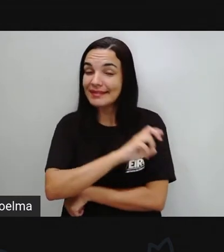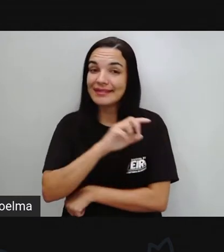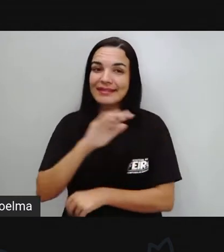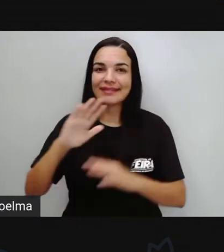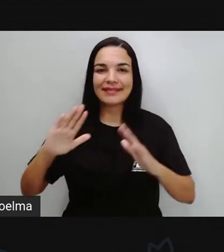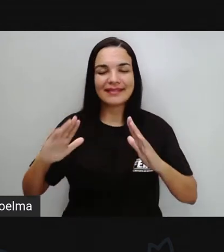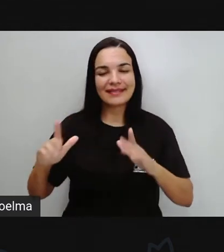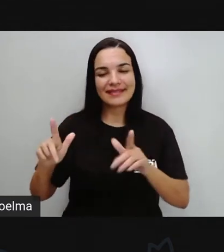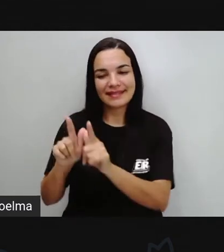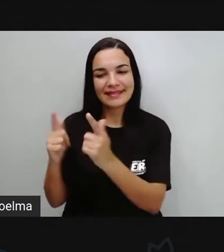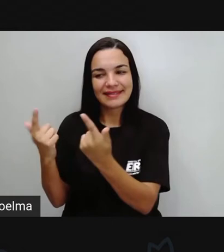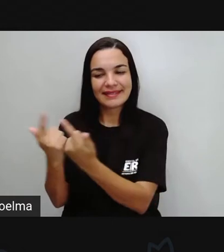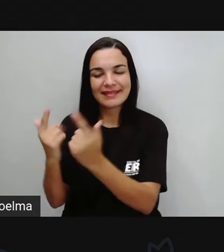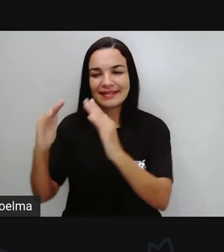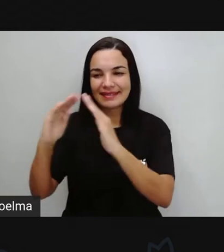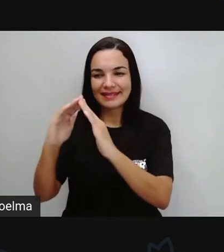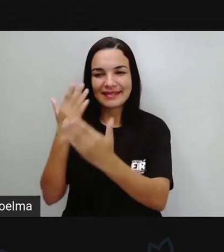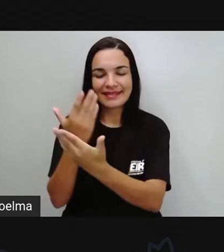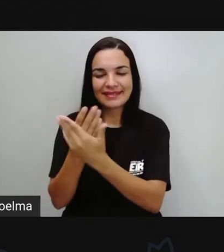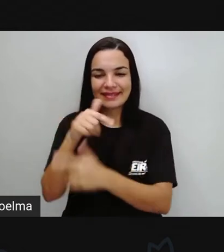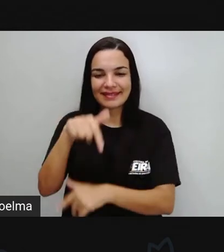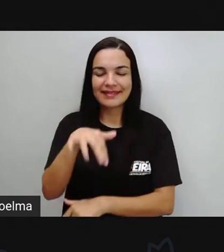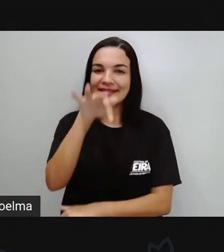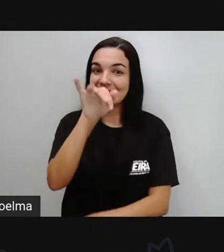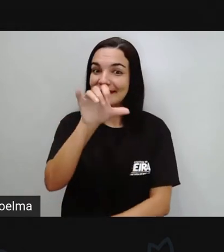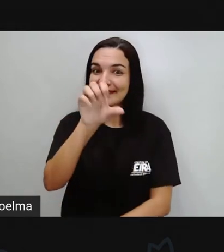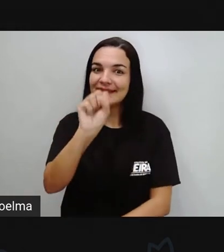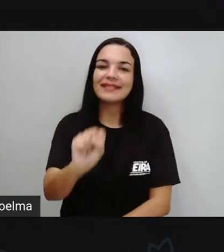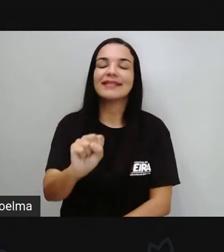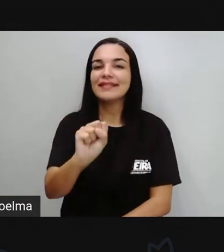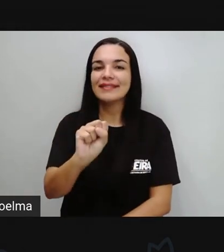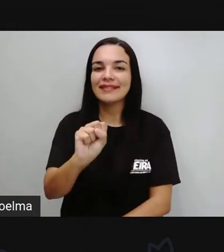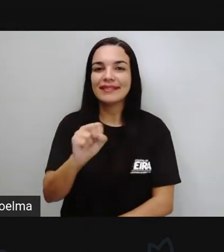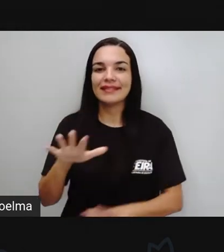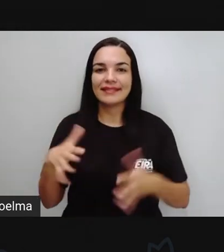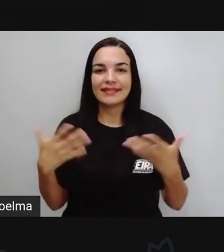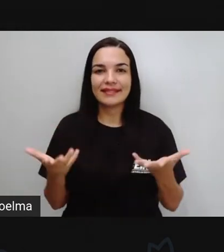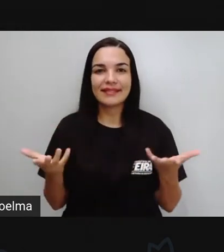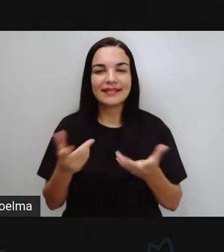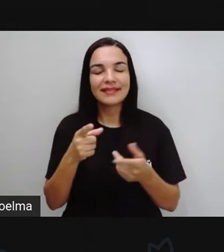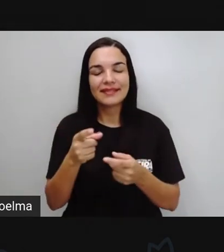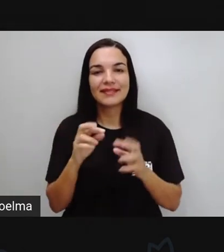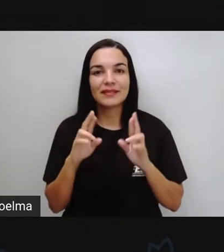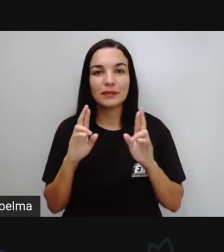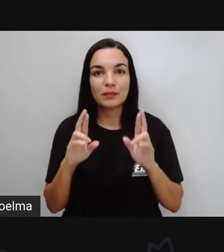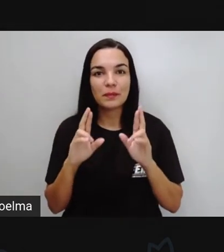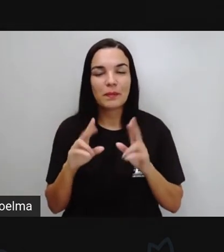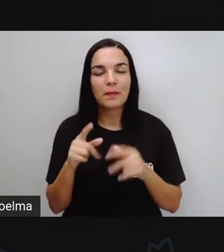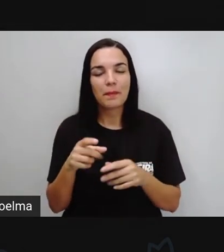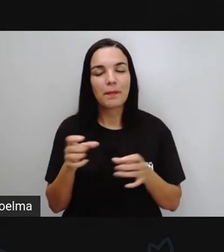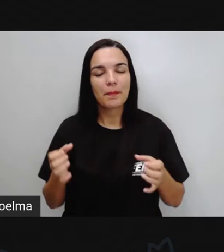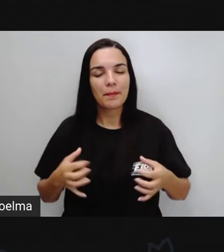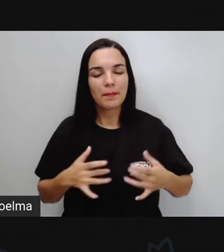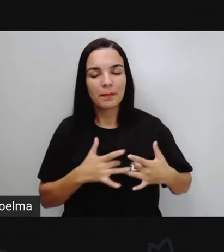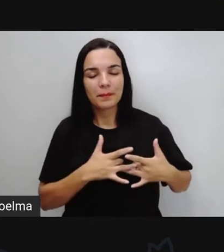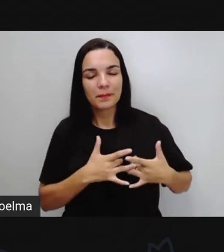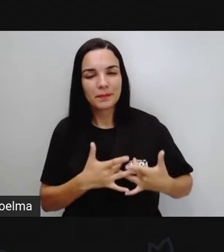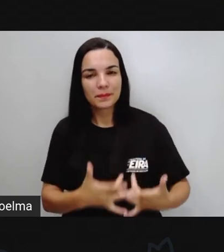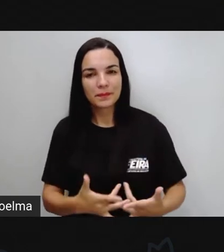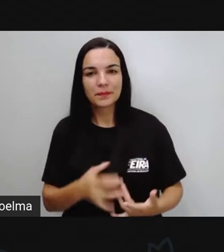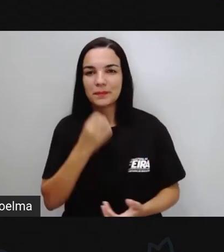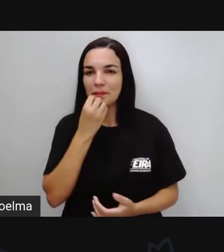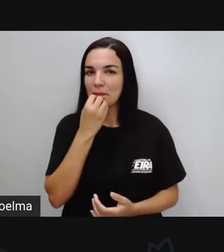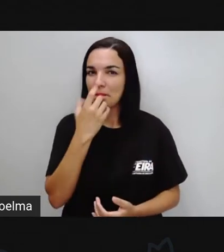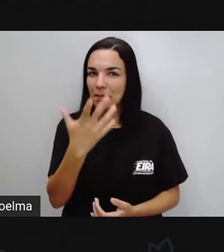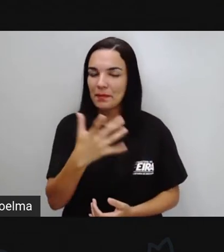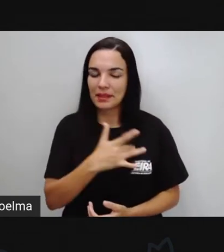turmas, né, das escolas de Feira de Santana. Olhem só, eu desejo aí que estejam dispostos, né, estejam bem